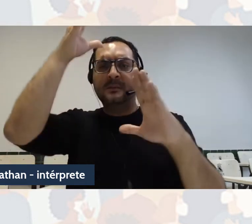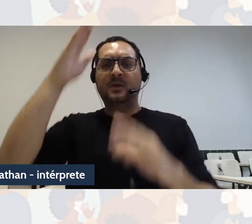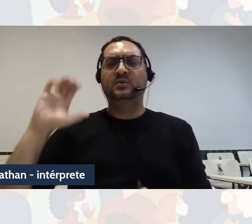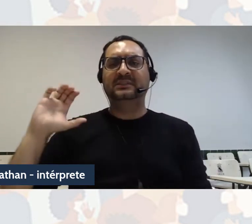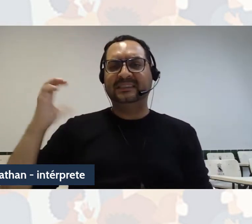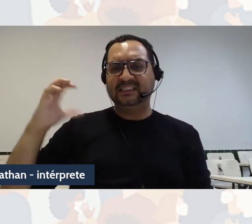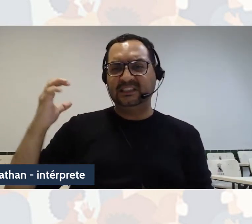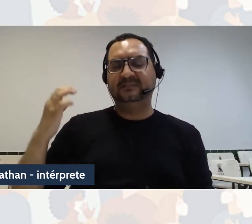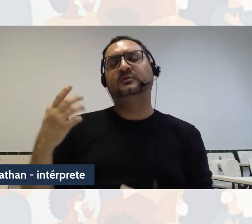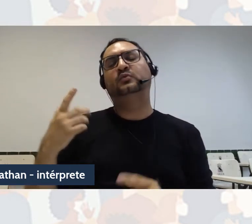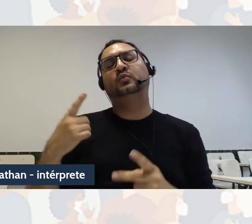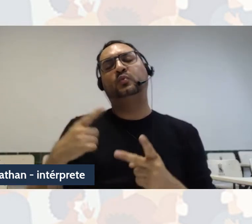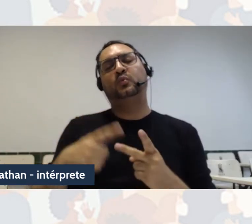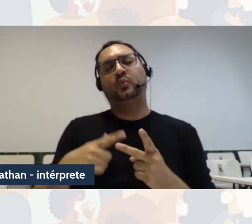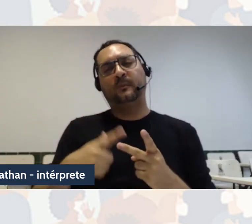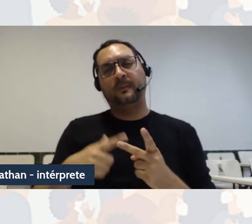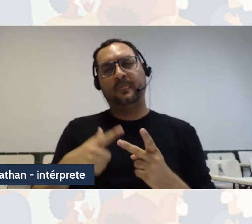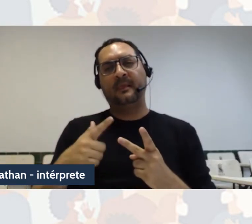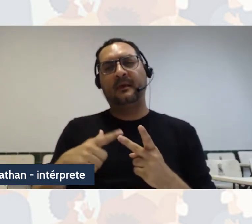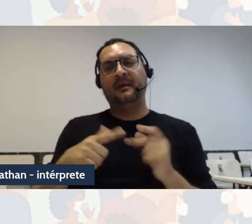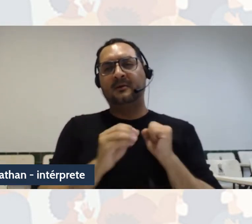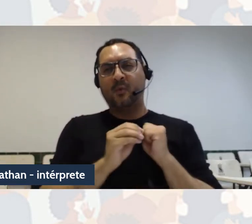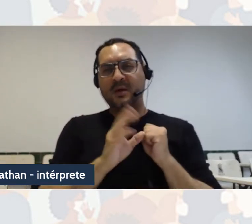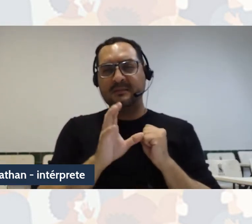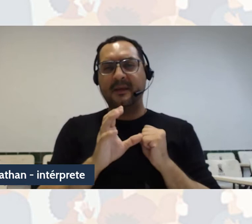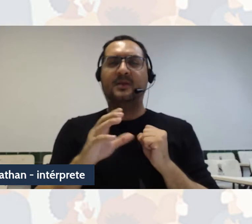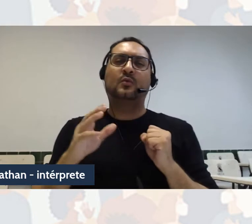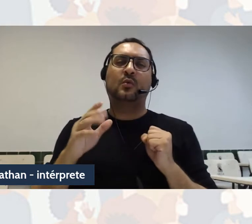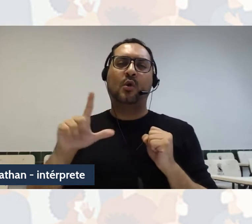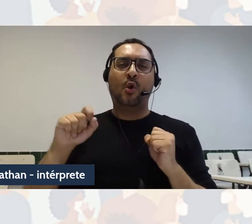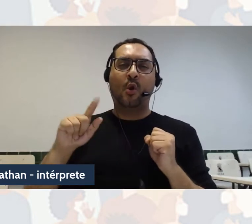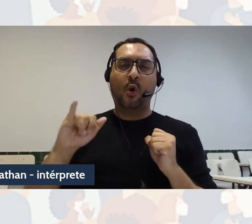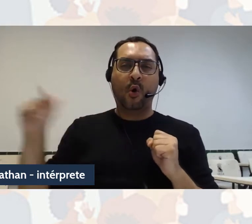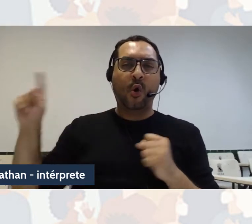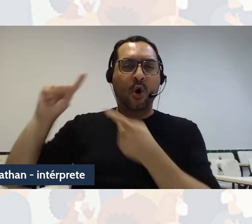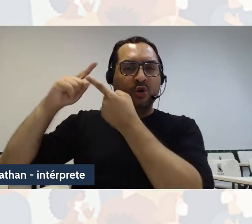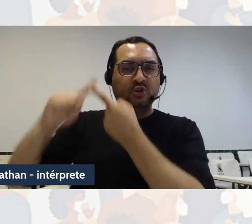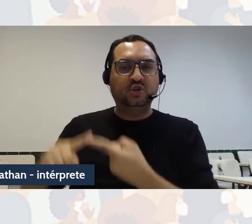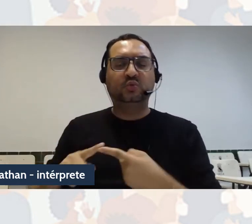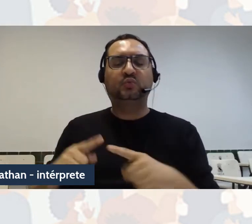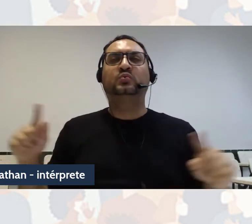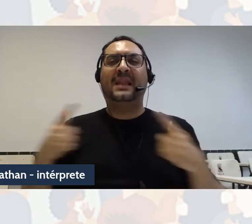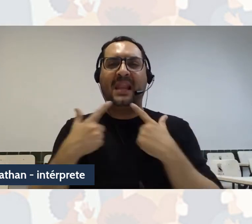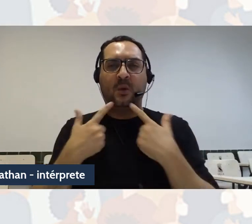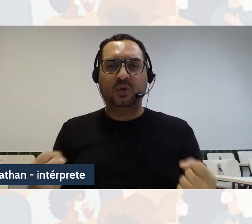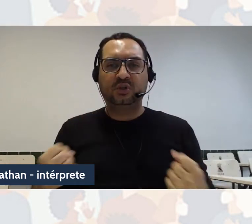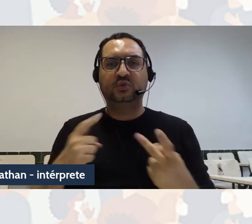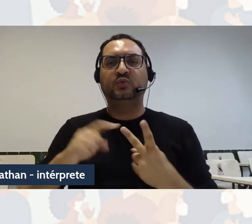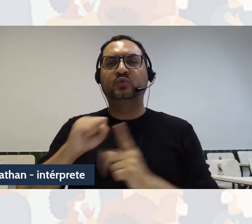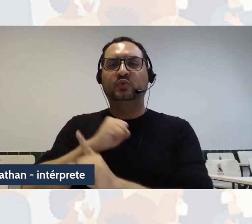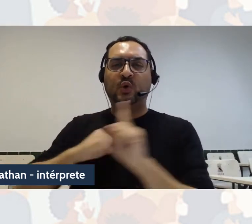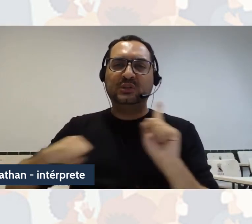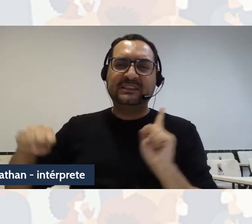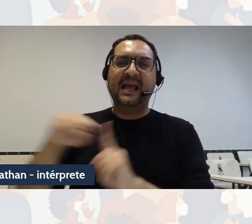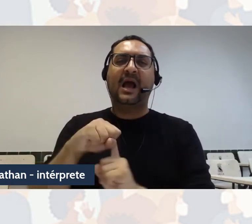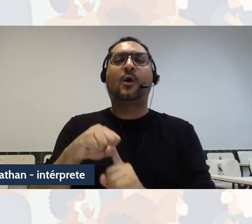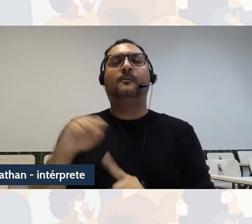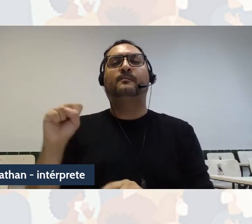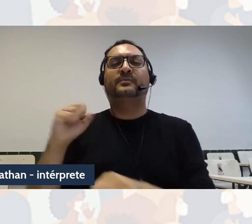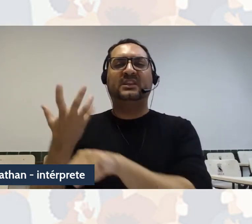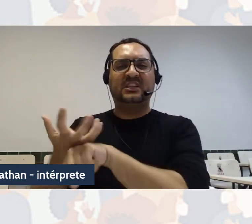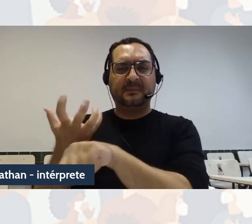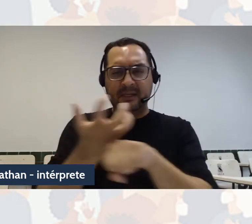ginesiológico da ciência do ponto de vista lógico, linguístico, sociológico, interdisciplinar, político,